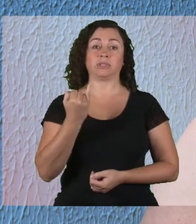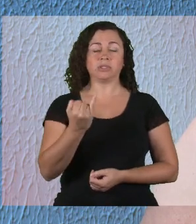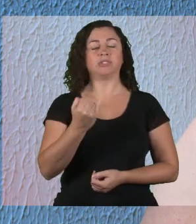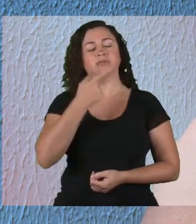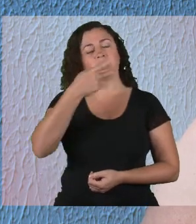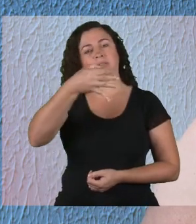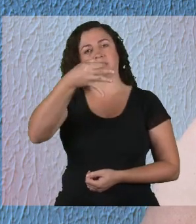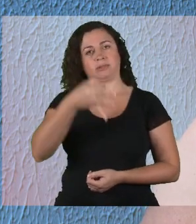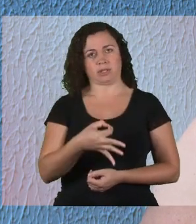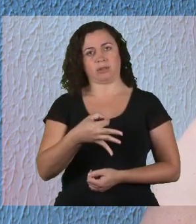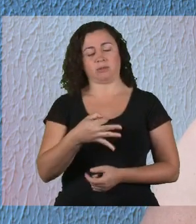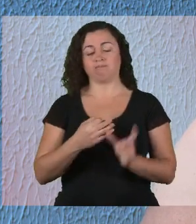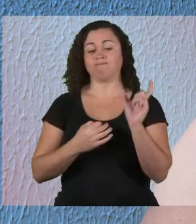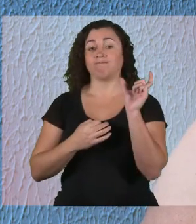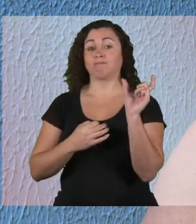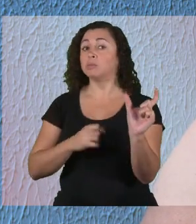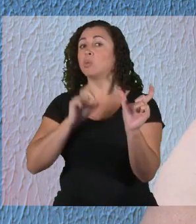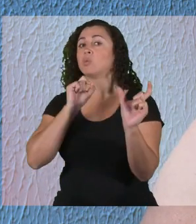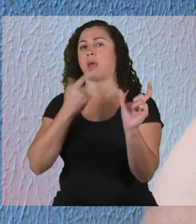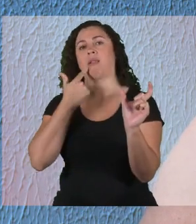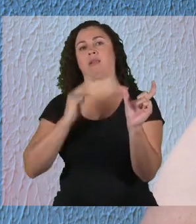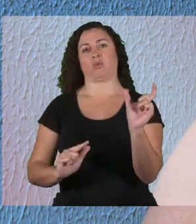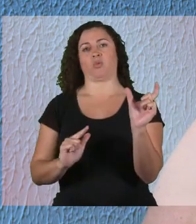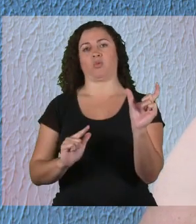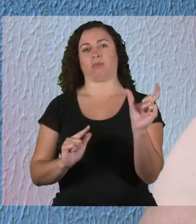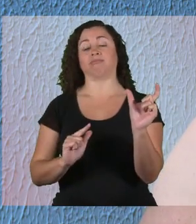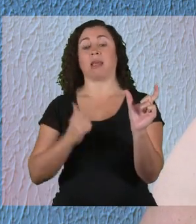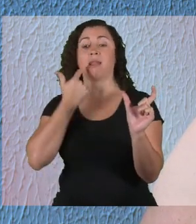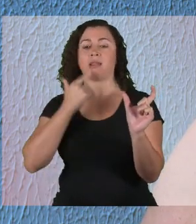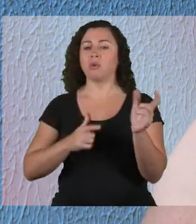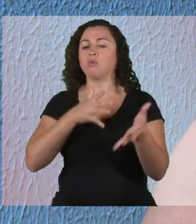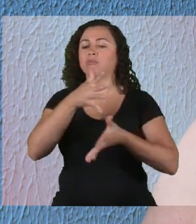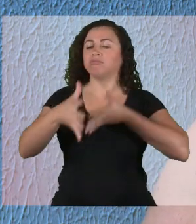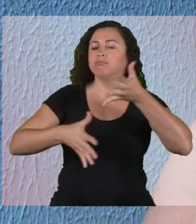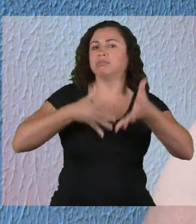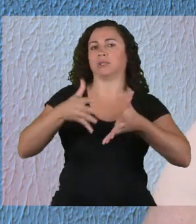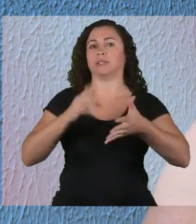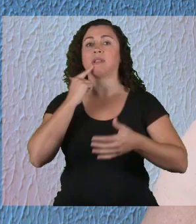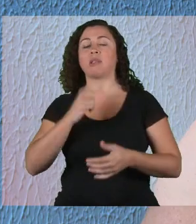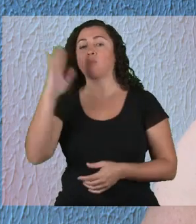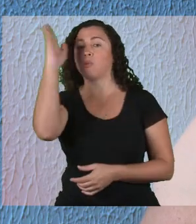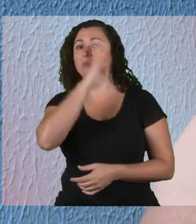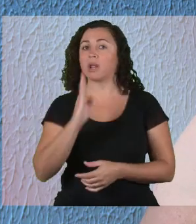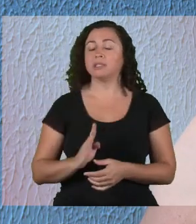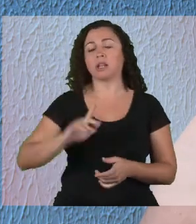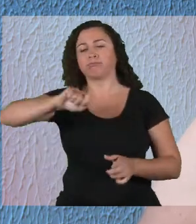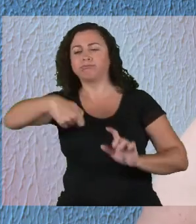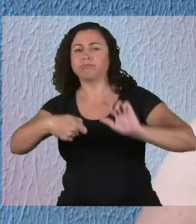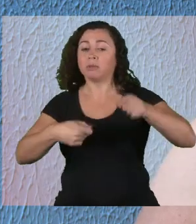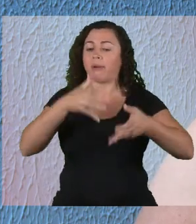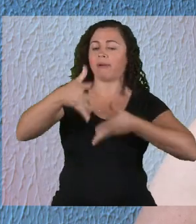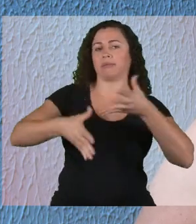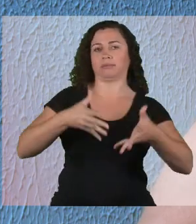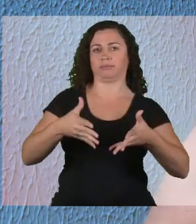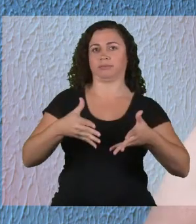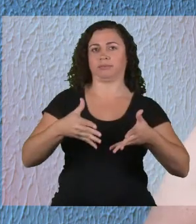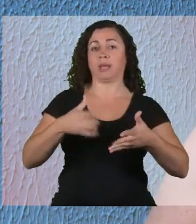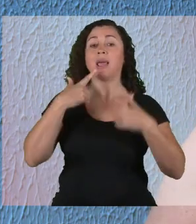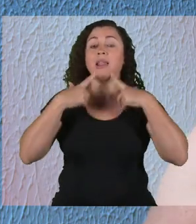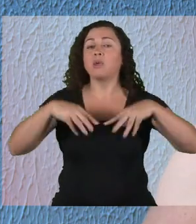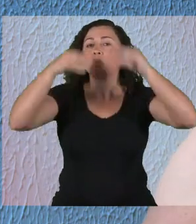que nós falemos o termo correto. É uma língua, língua brasileira de sinais. As linguagens